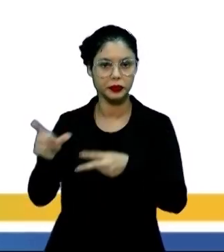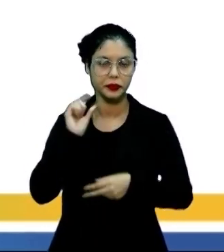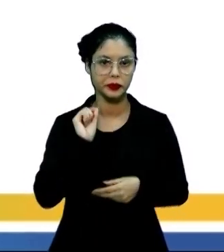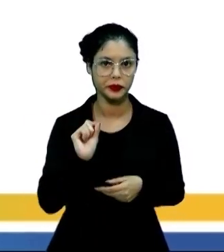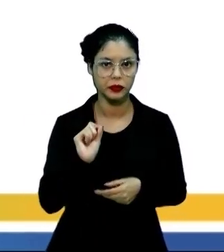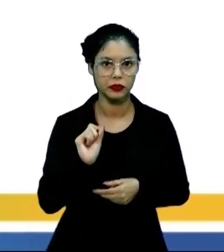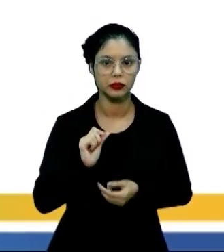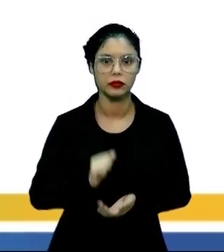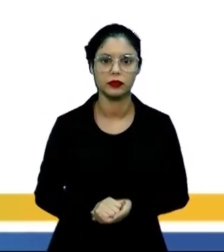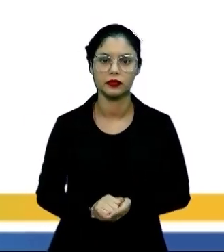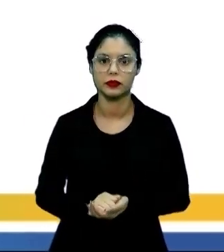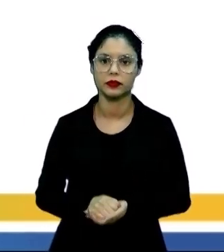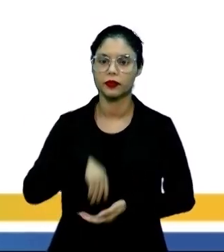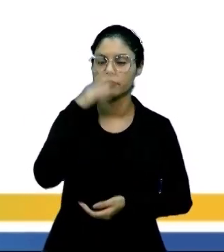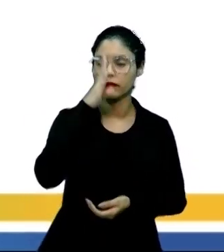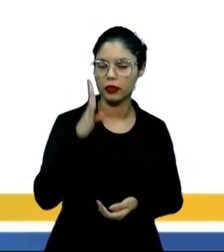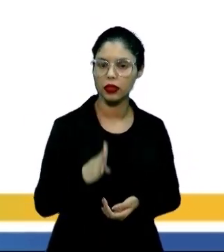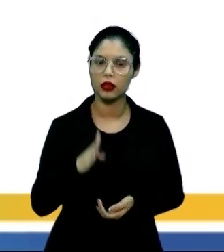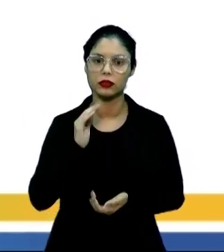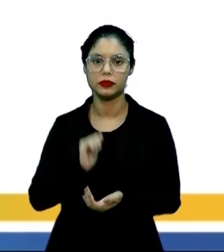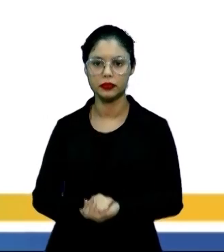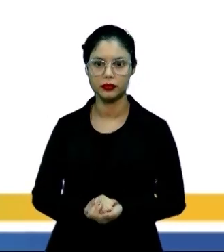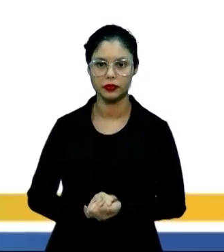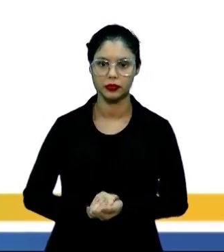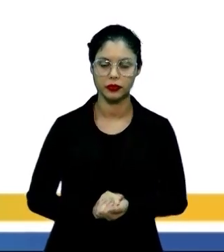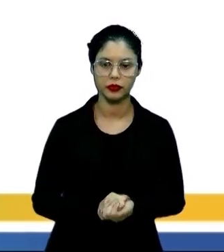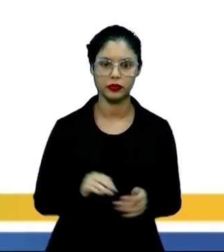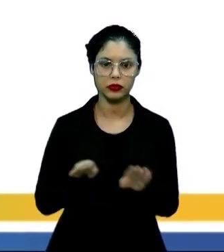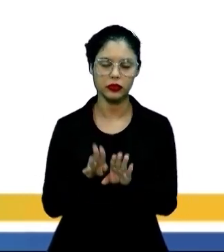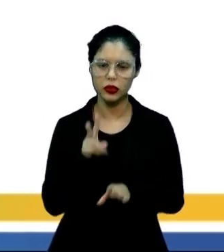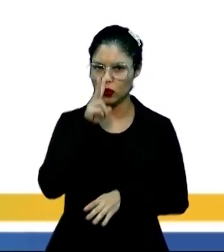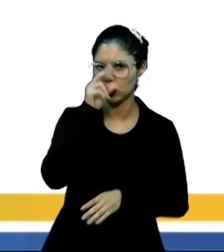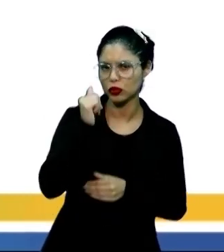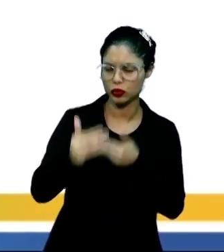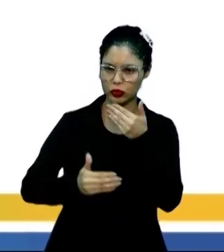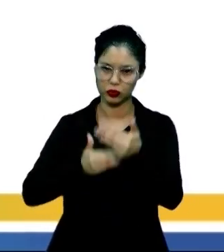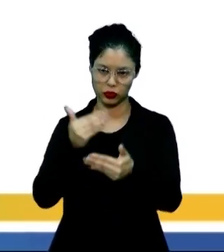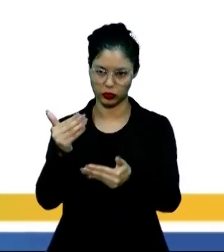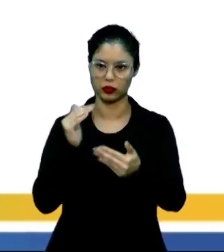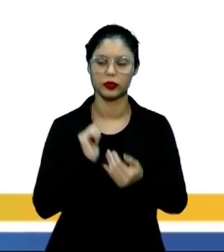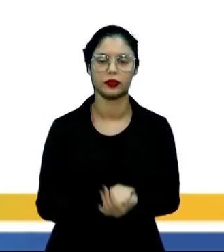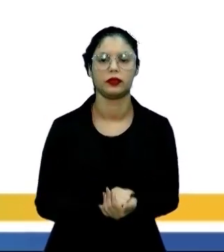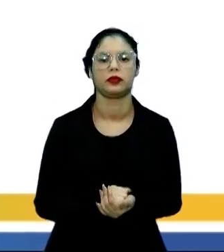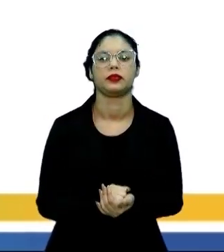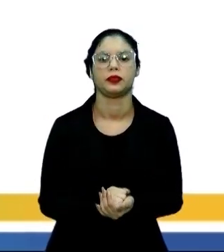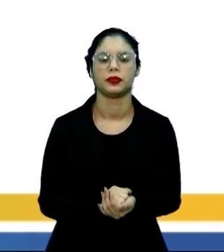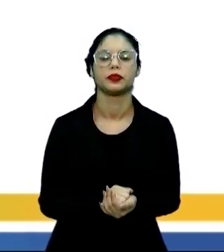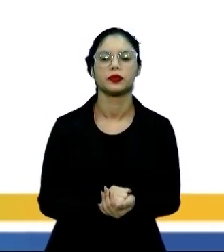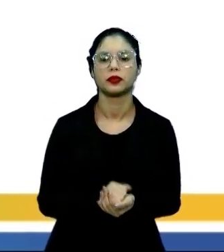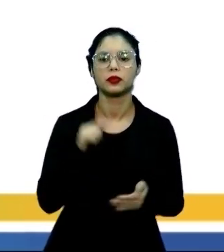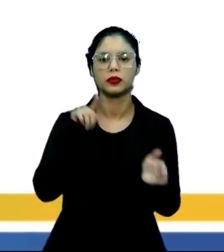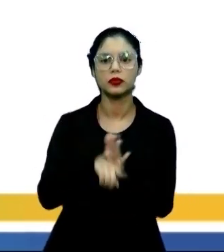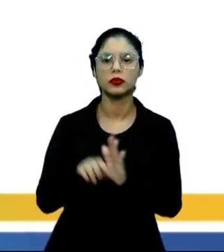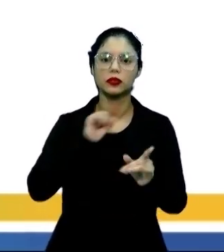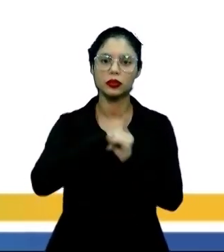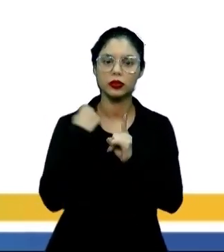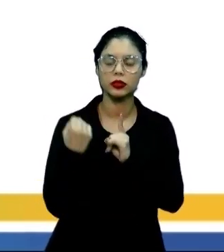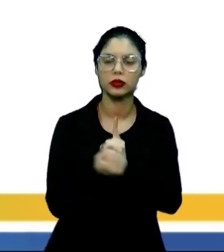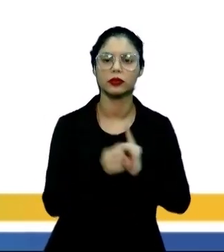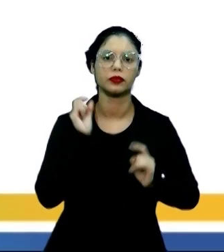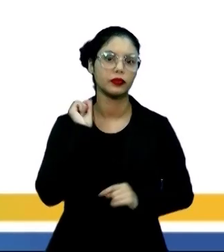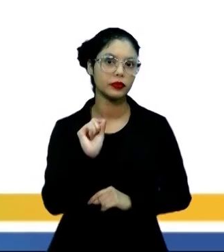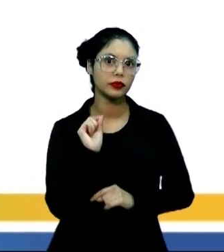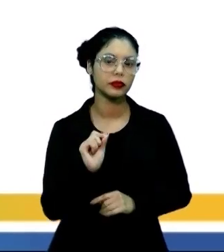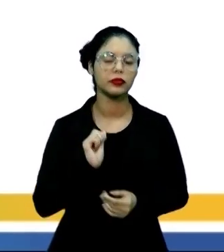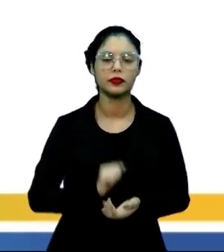que no Brasil nós temos um forte desenvolvimento da questão social. Quer dizer,